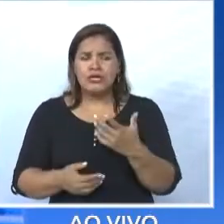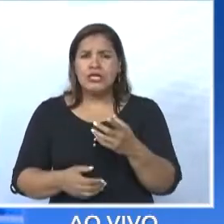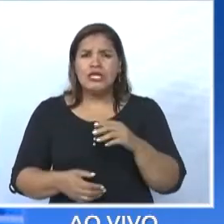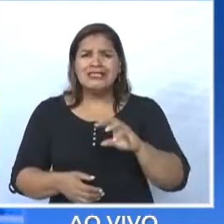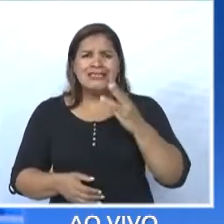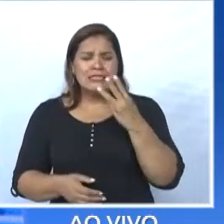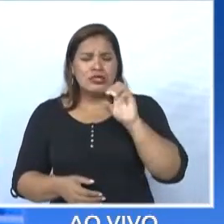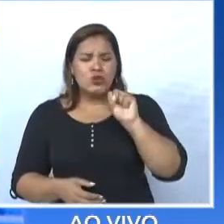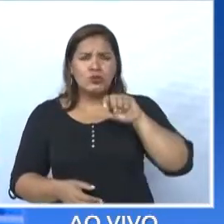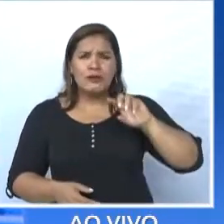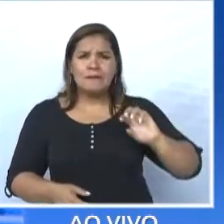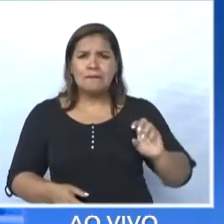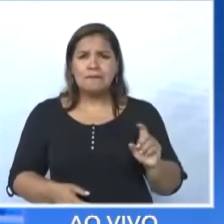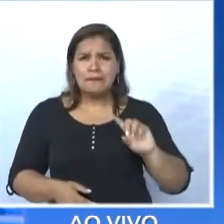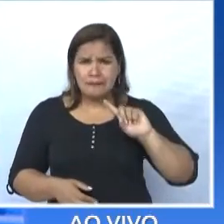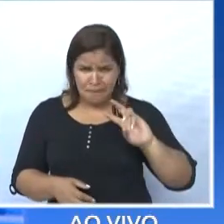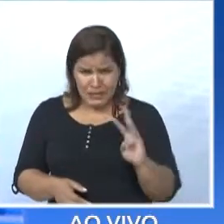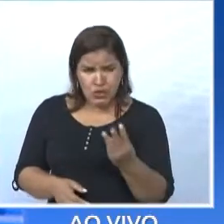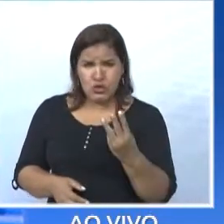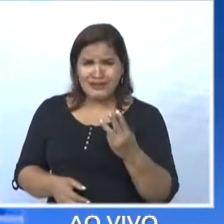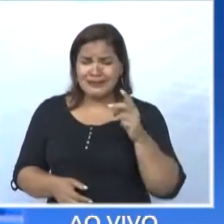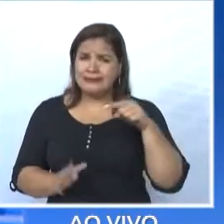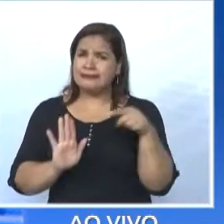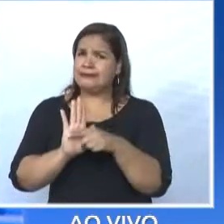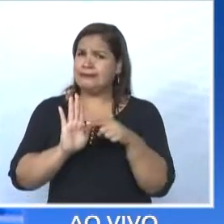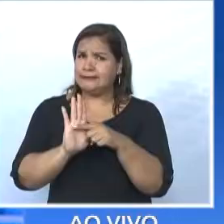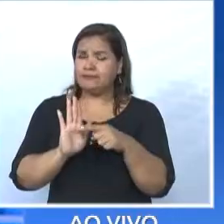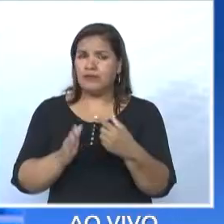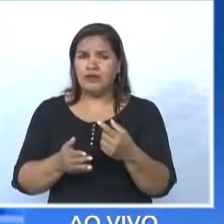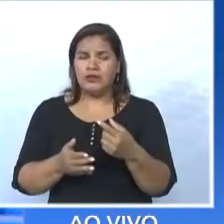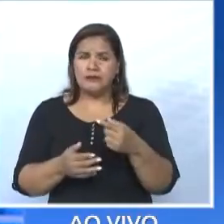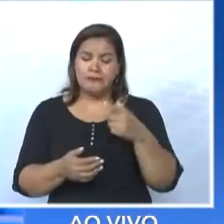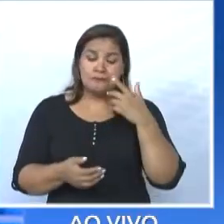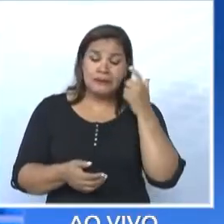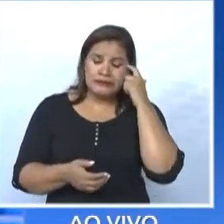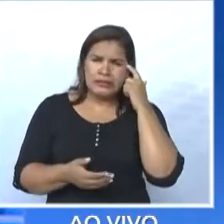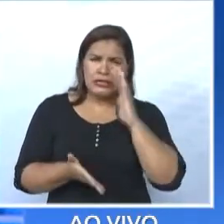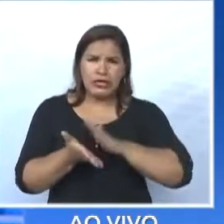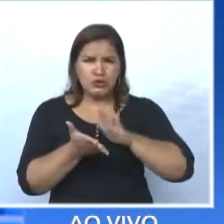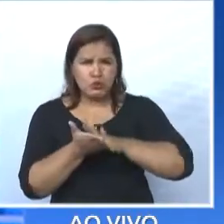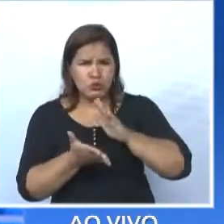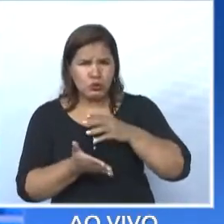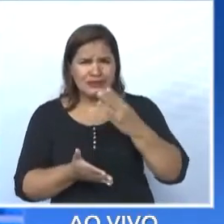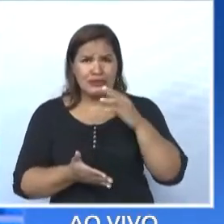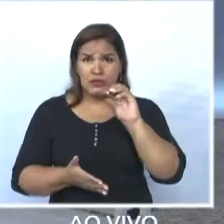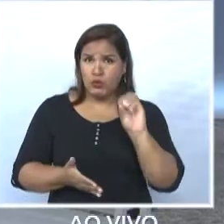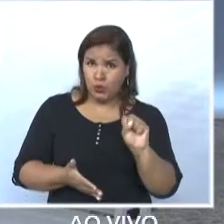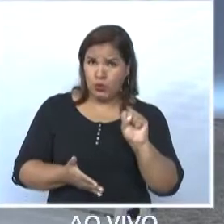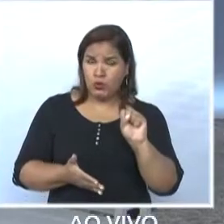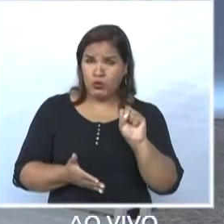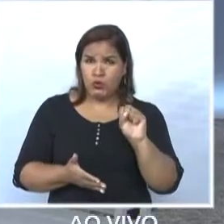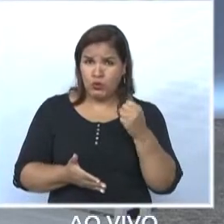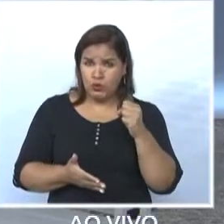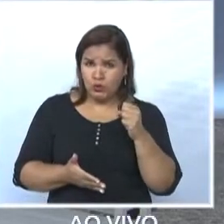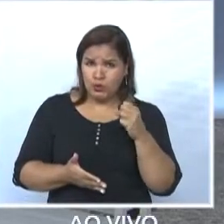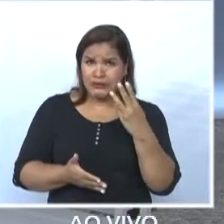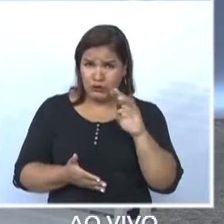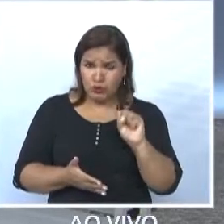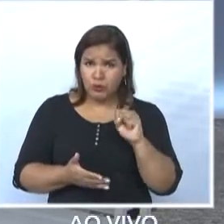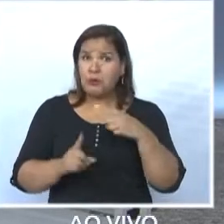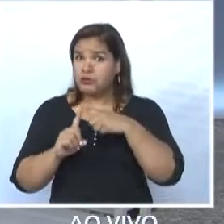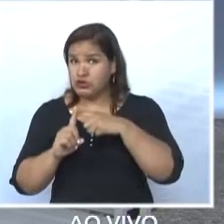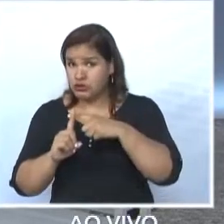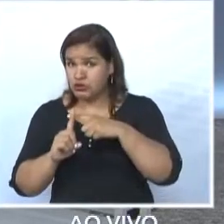negativos. Então vamos falar que ele gastou os 38, mais 24, são 62. 38 positivo. 38